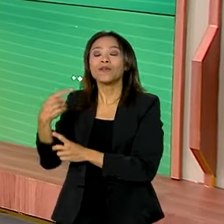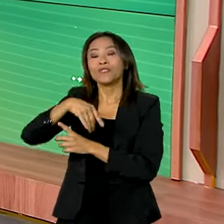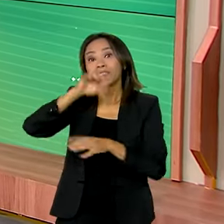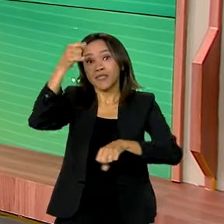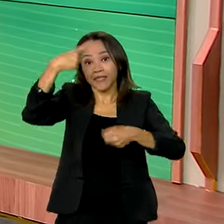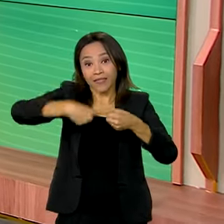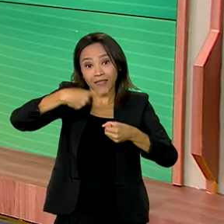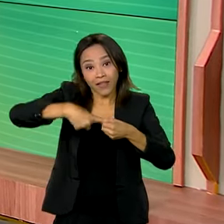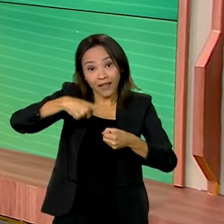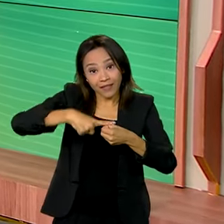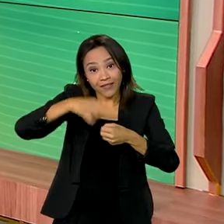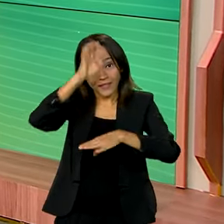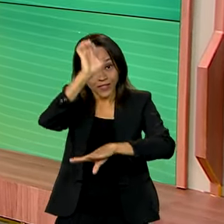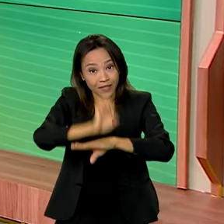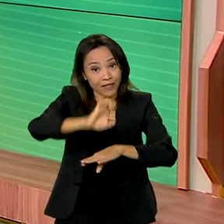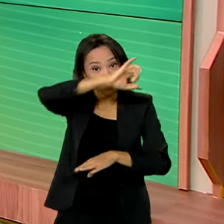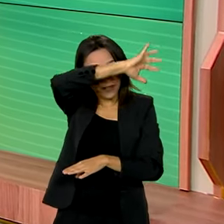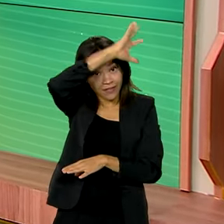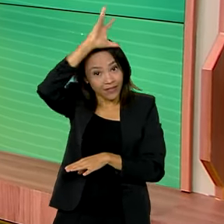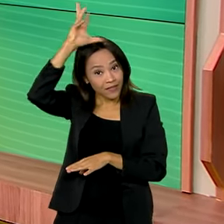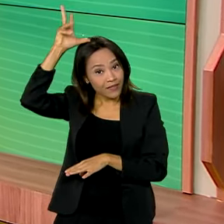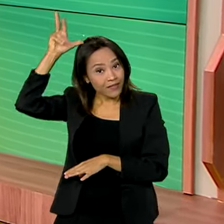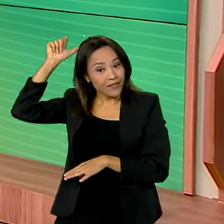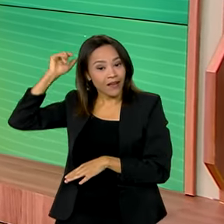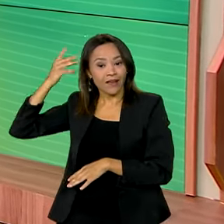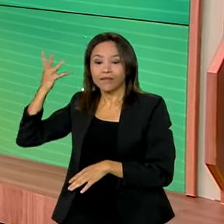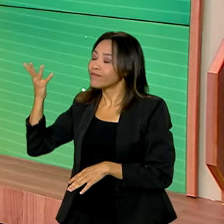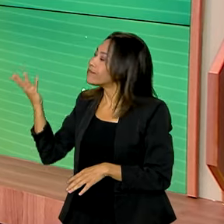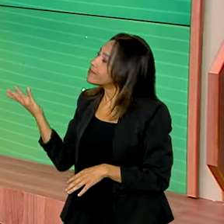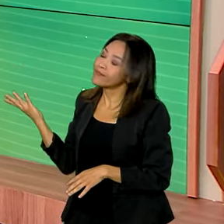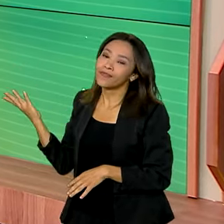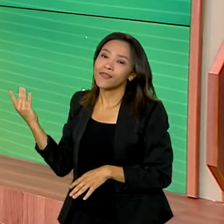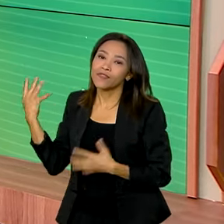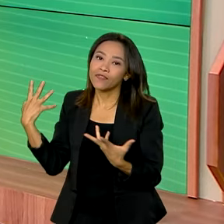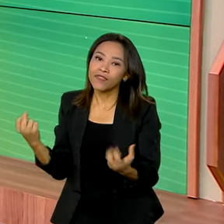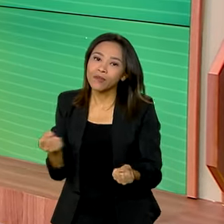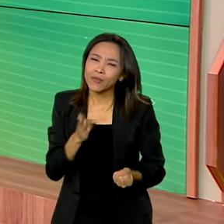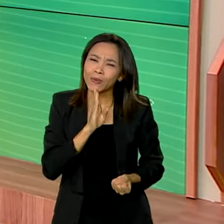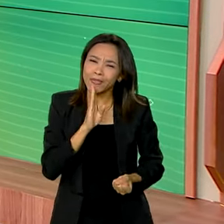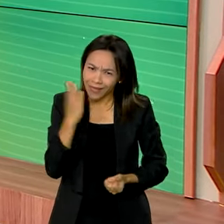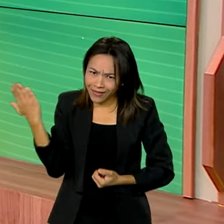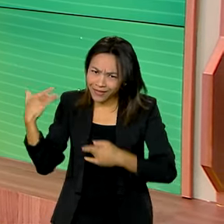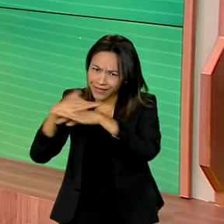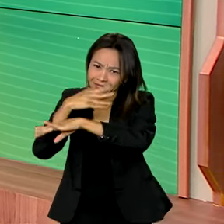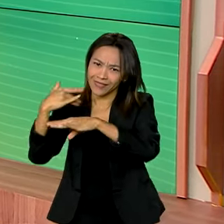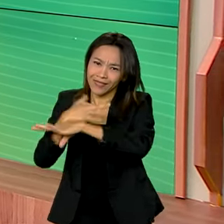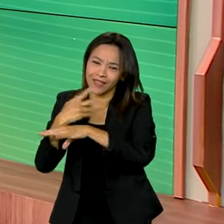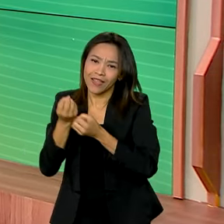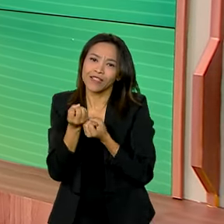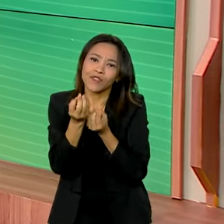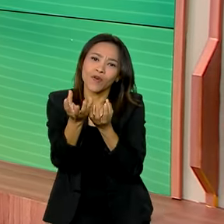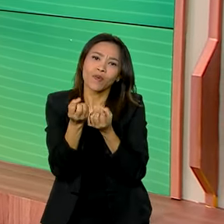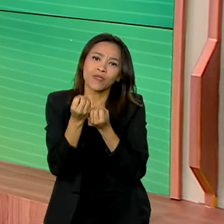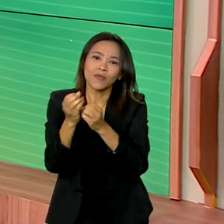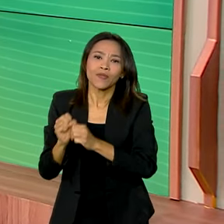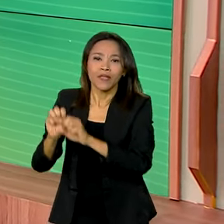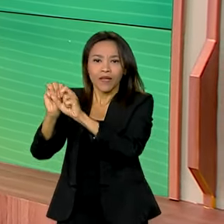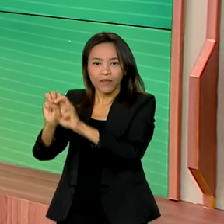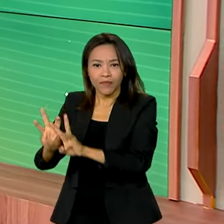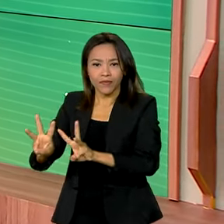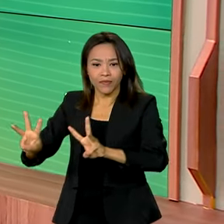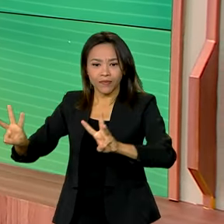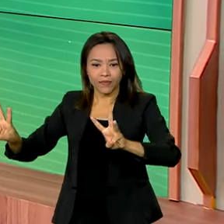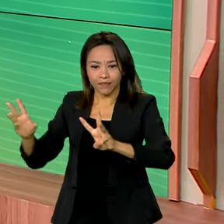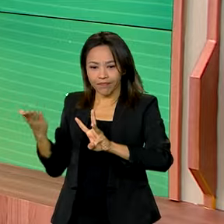Então, a gente vai aproveitar para conhecer um pouco mais das ações do governo federal nesta cidade. Os dados são do Comunica.br, a